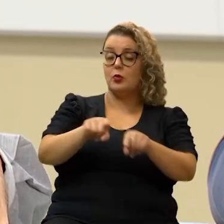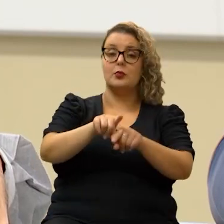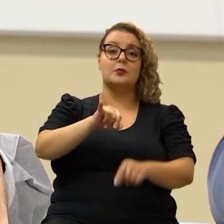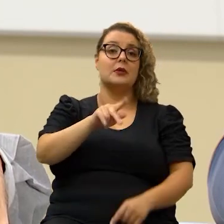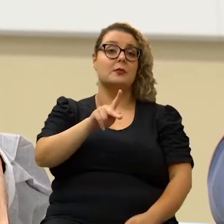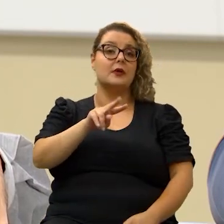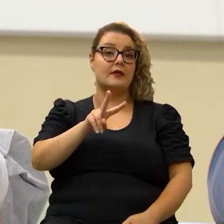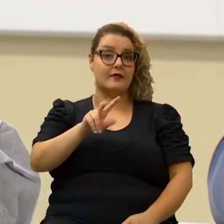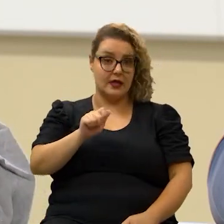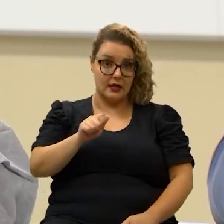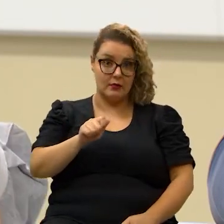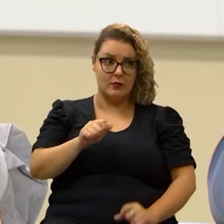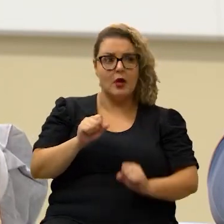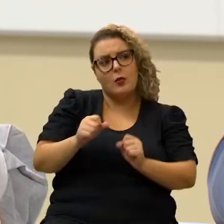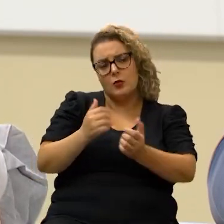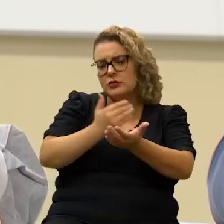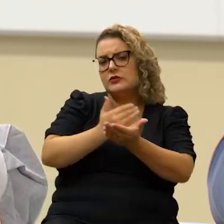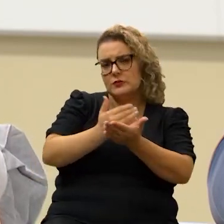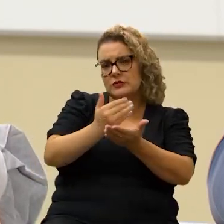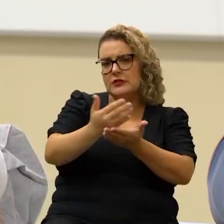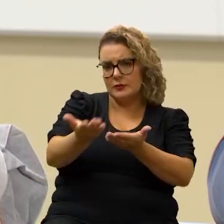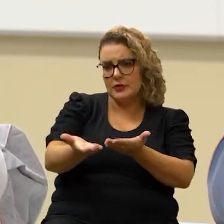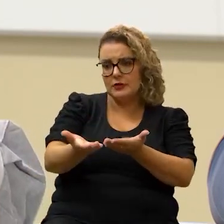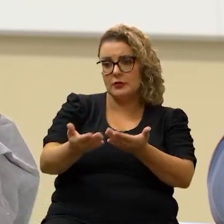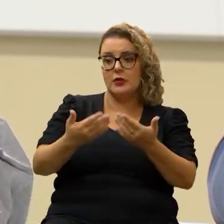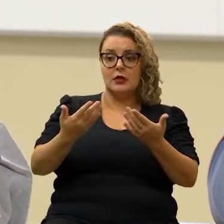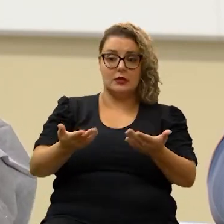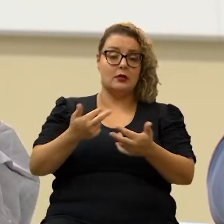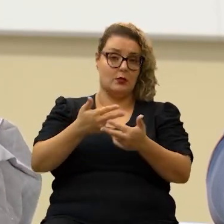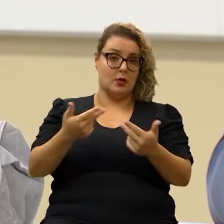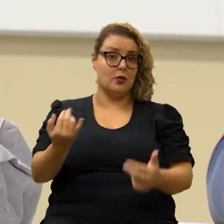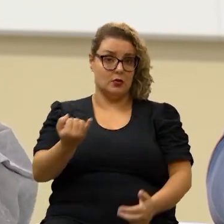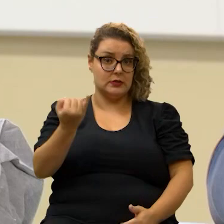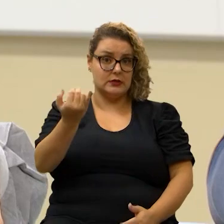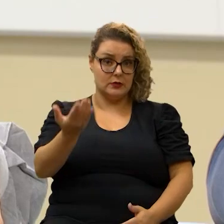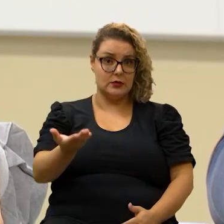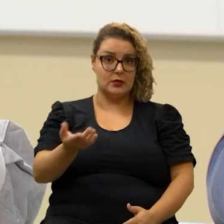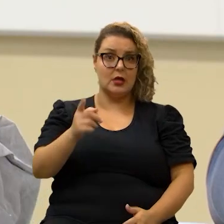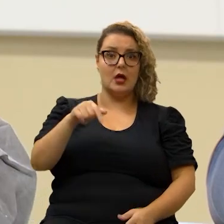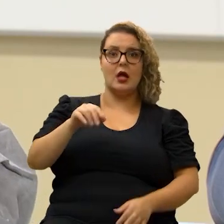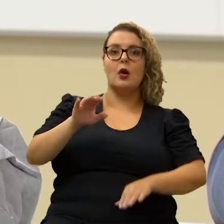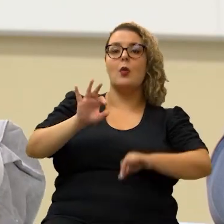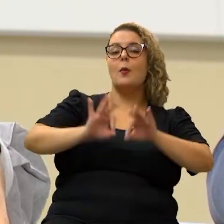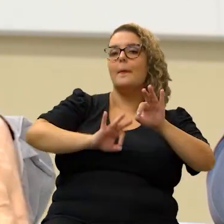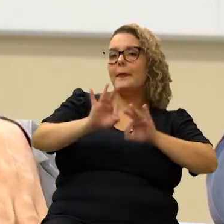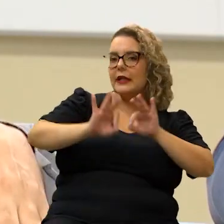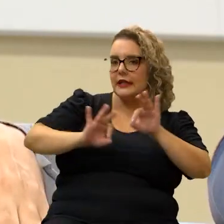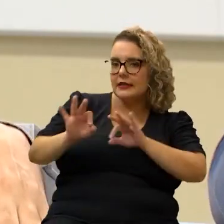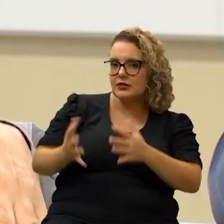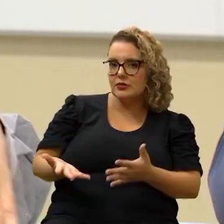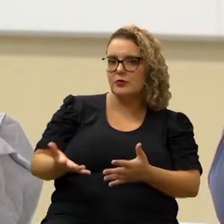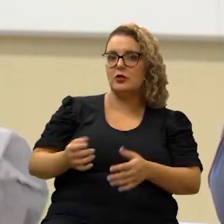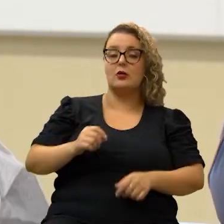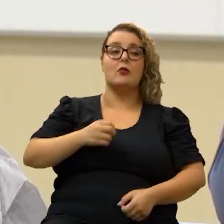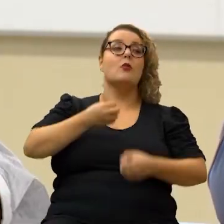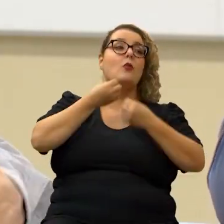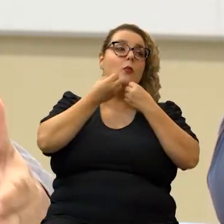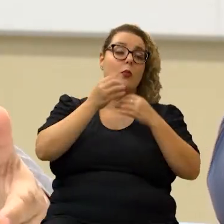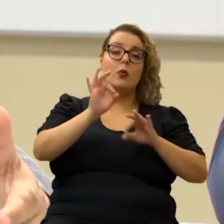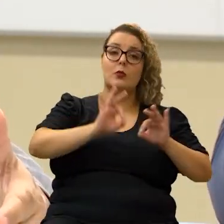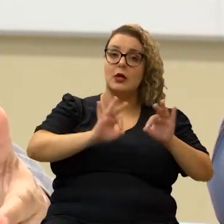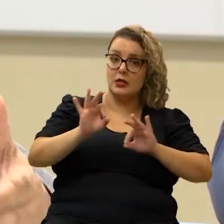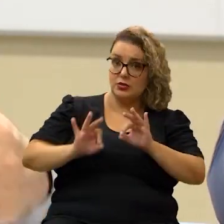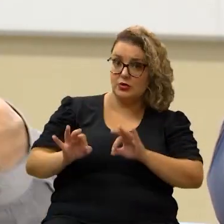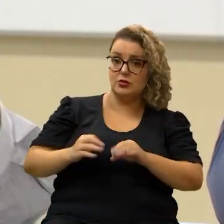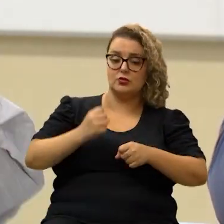o IPVA é possível parcelamento então uma coisa muito importante é o planejamento a pessoa fazer um bom